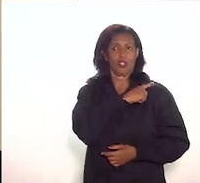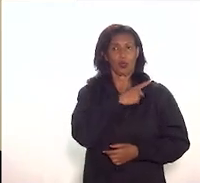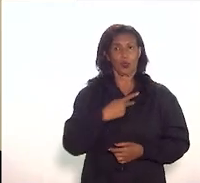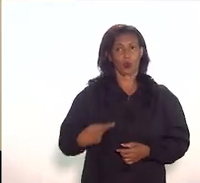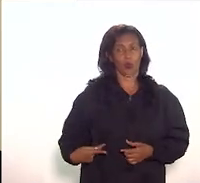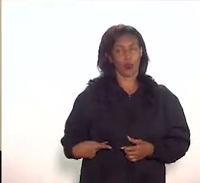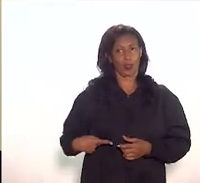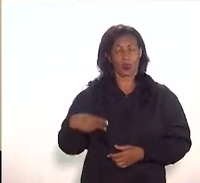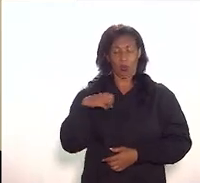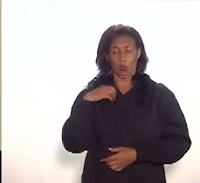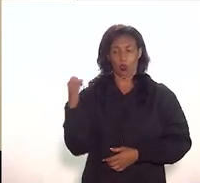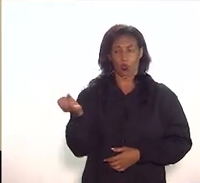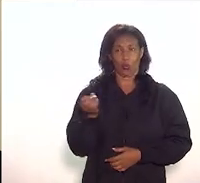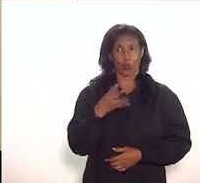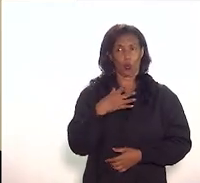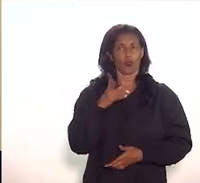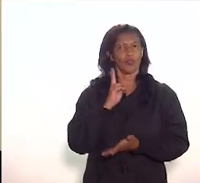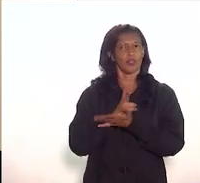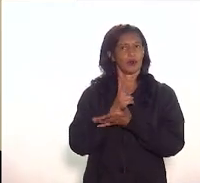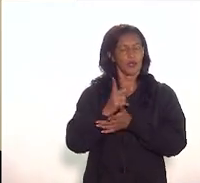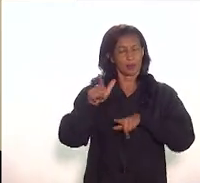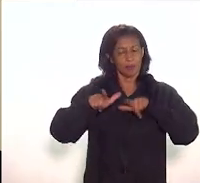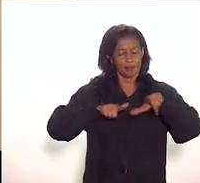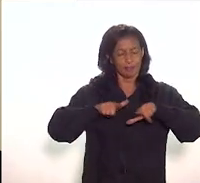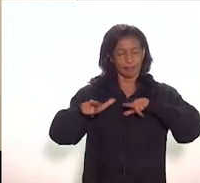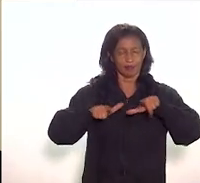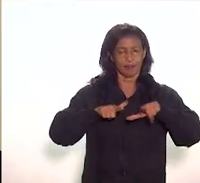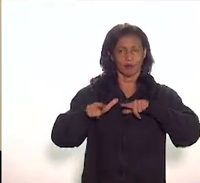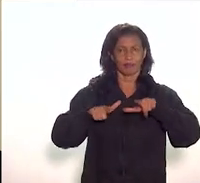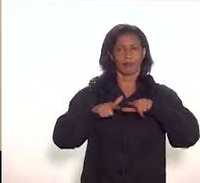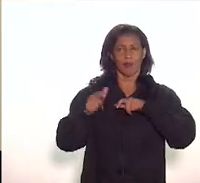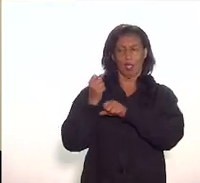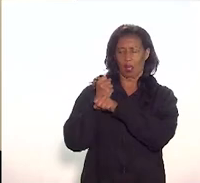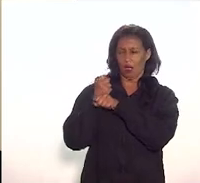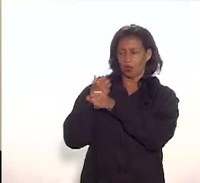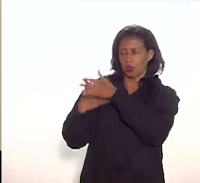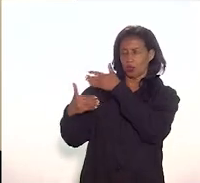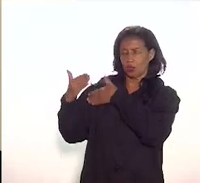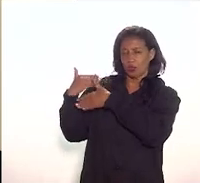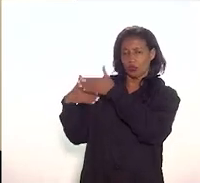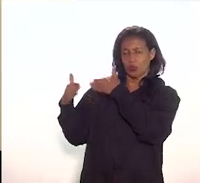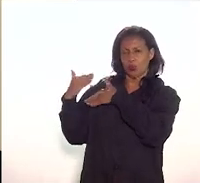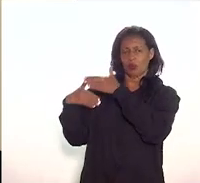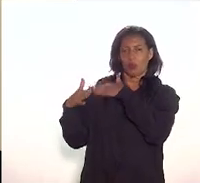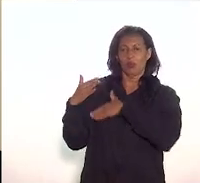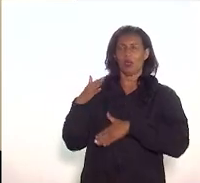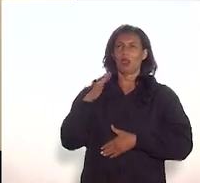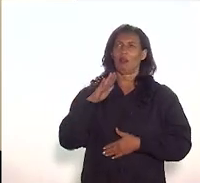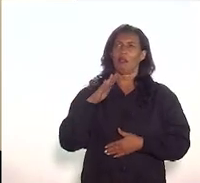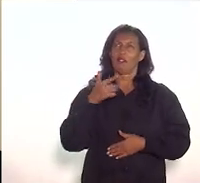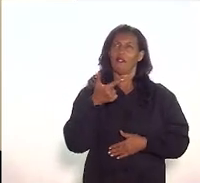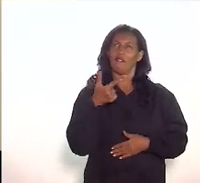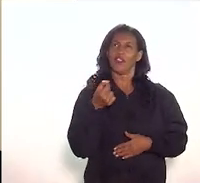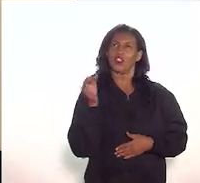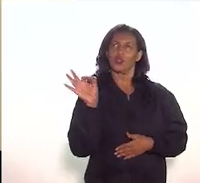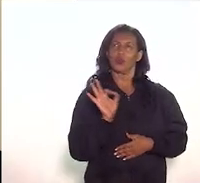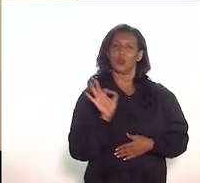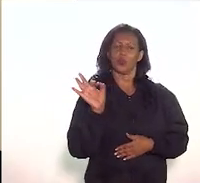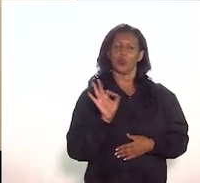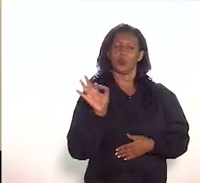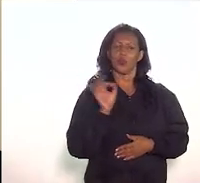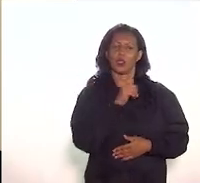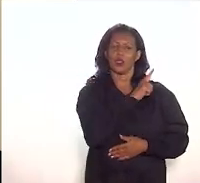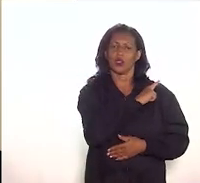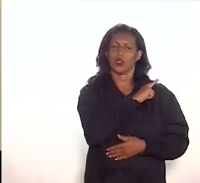recentemente sempre trabalhei a maior parte dos anos da minha vida acho que eu tenho menos de 20% dedicado à